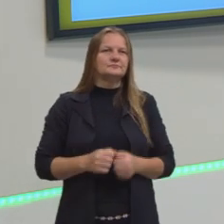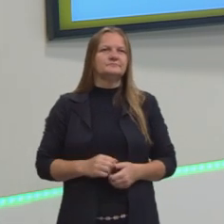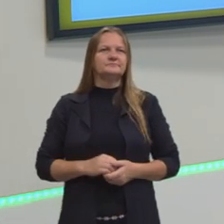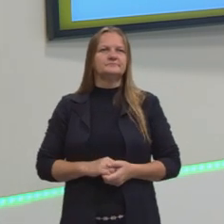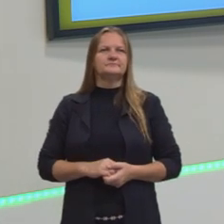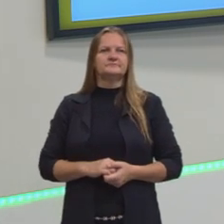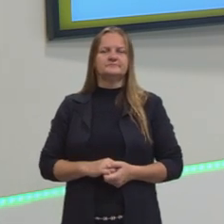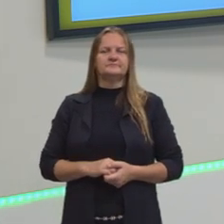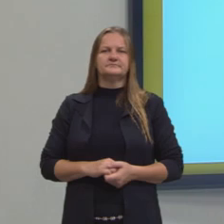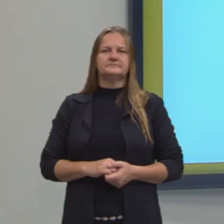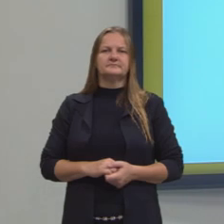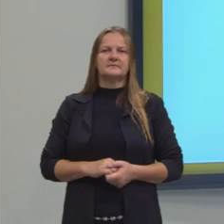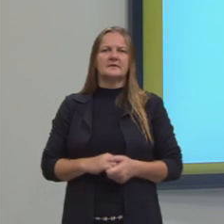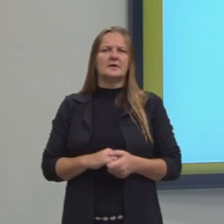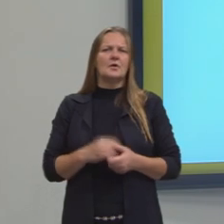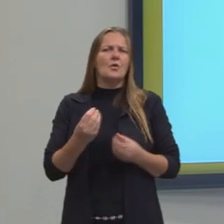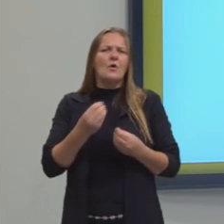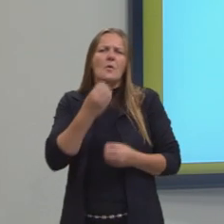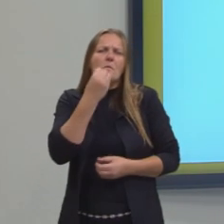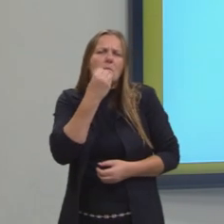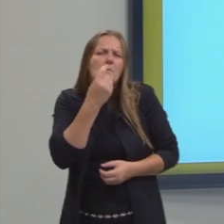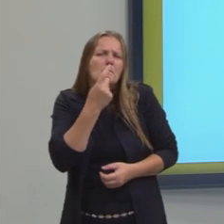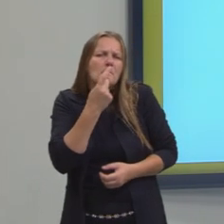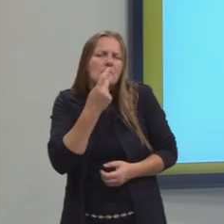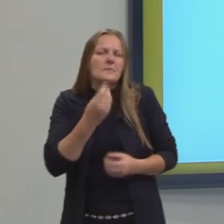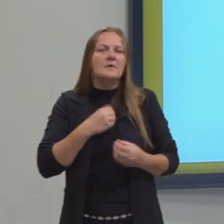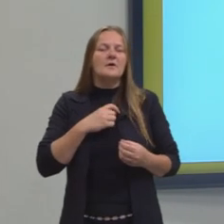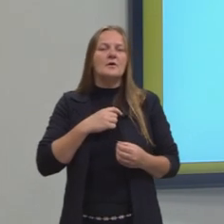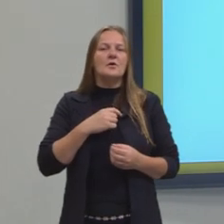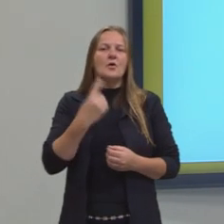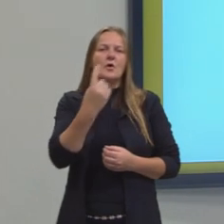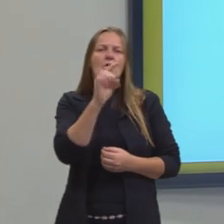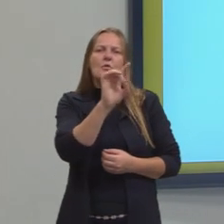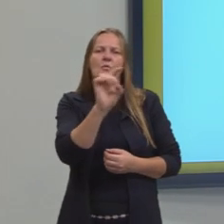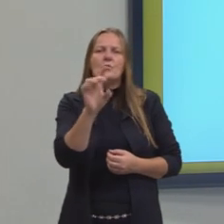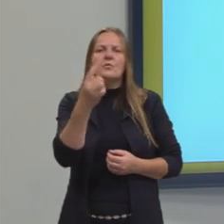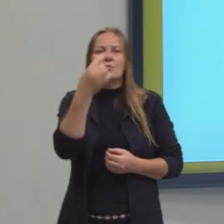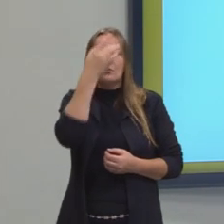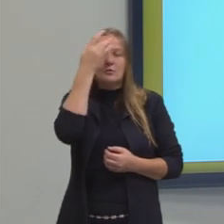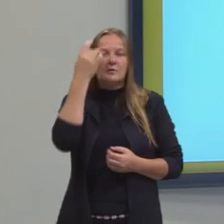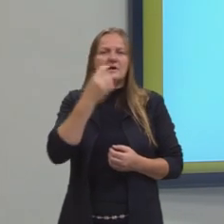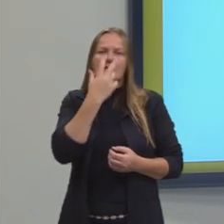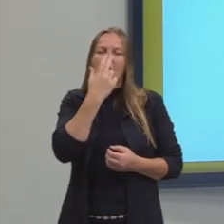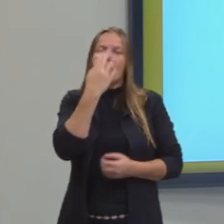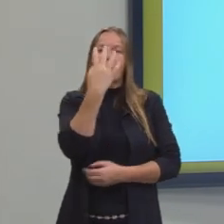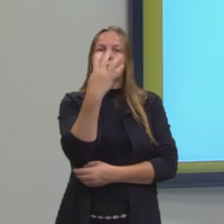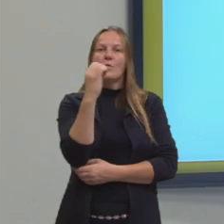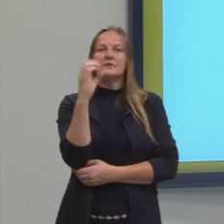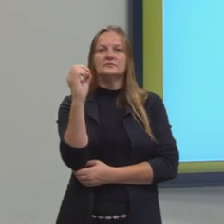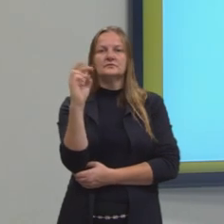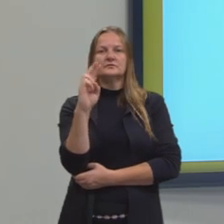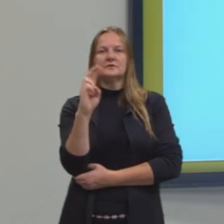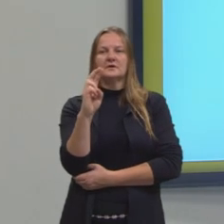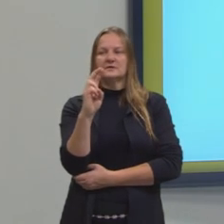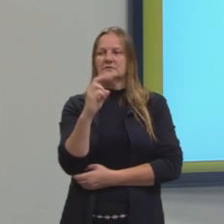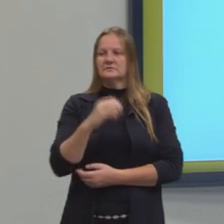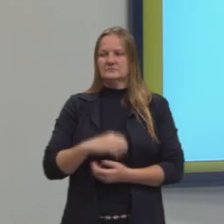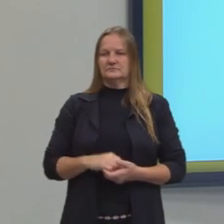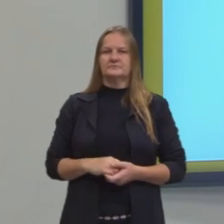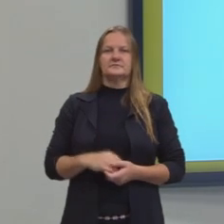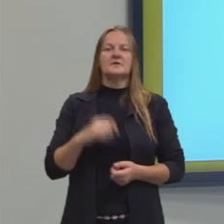probabilidade de o concorrente ganhar exatamente o valor de R$ 400,00 é?